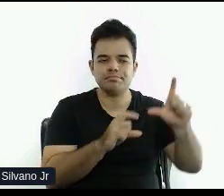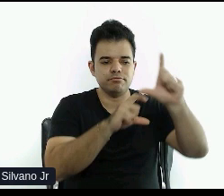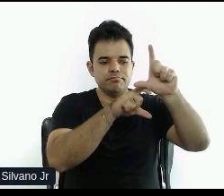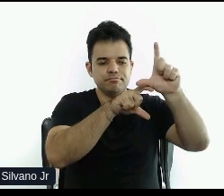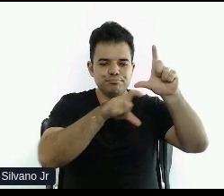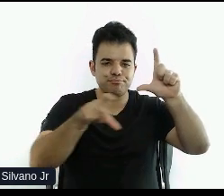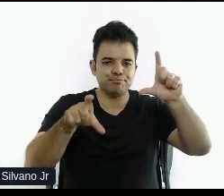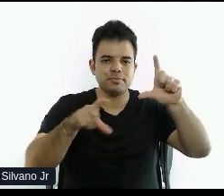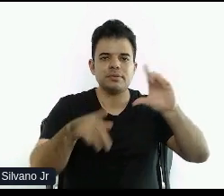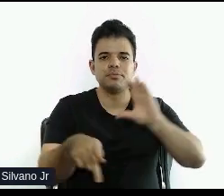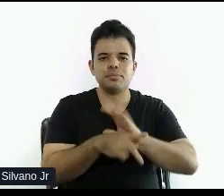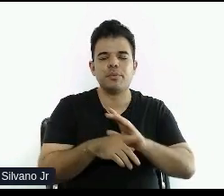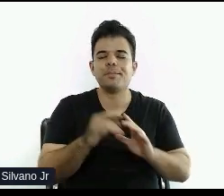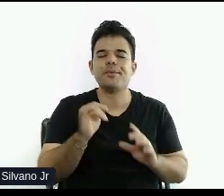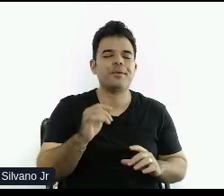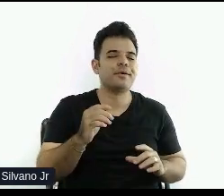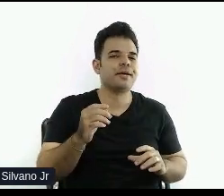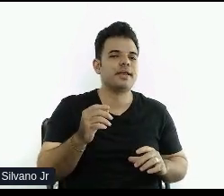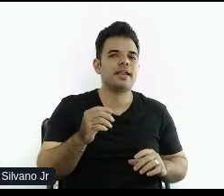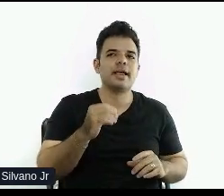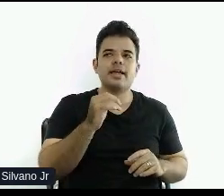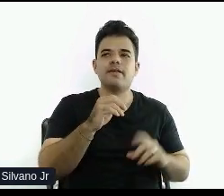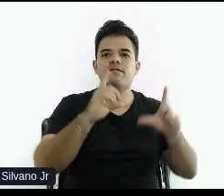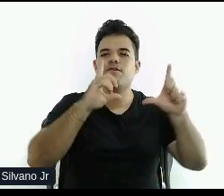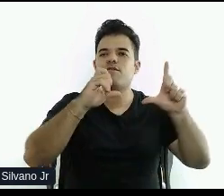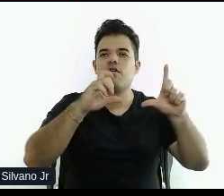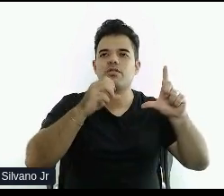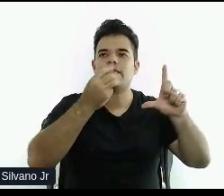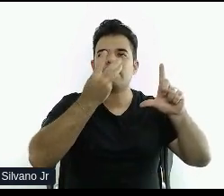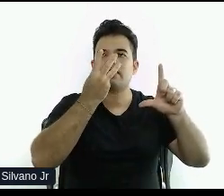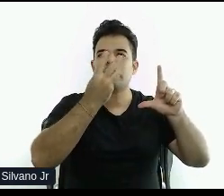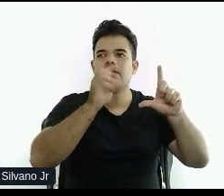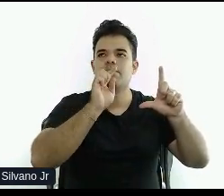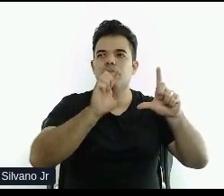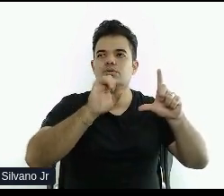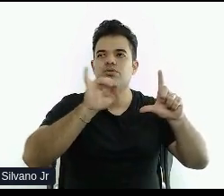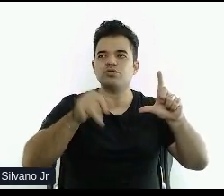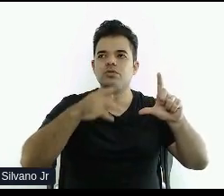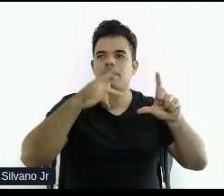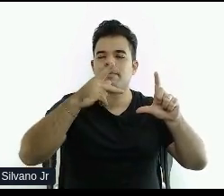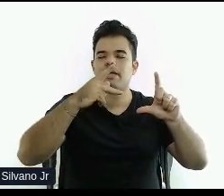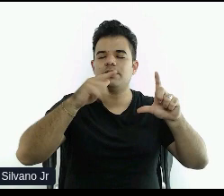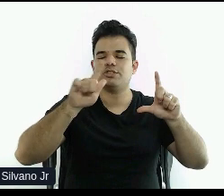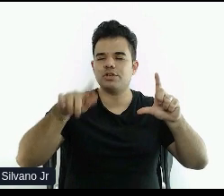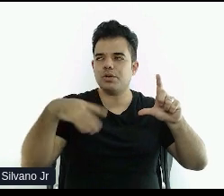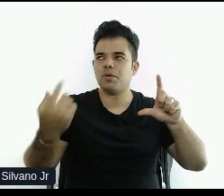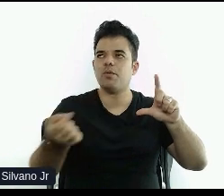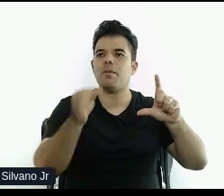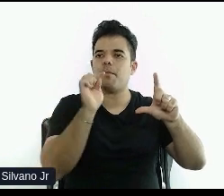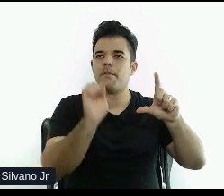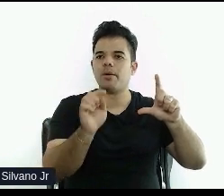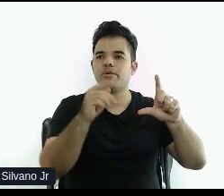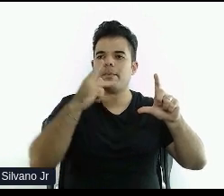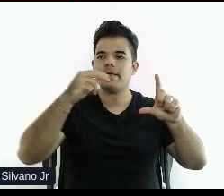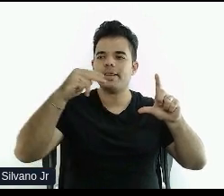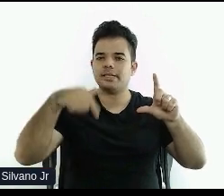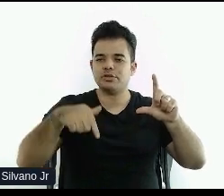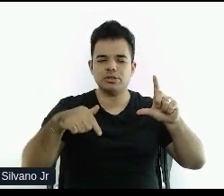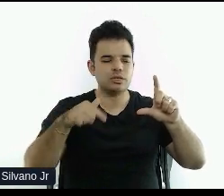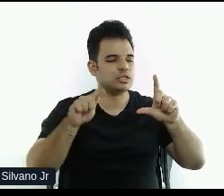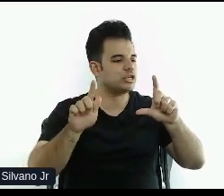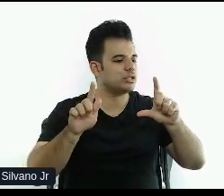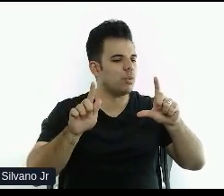site, tá? Imagem 3.jpg ou png. E aí a pessoa não tem noção, né? Do que que tá